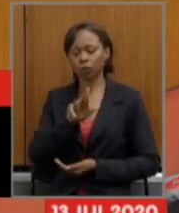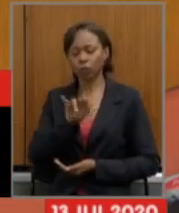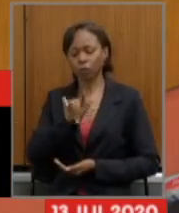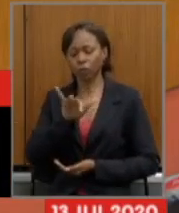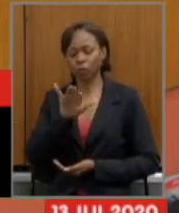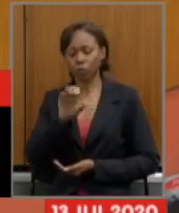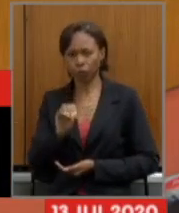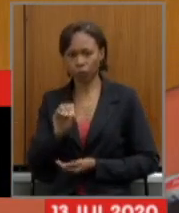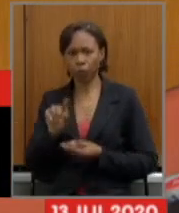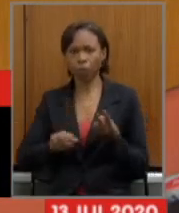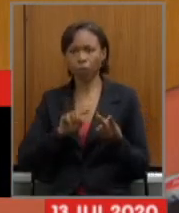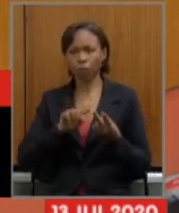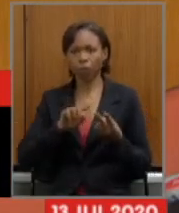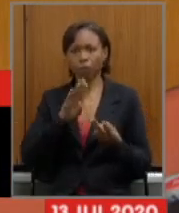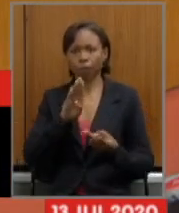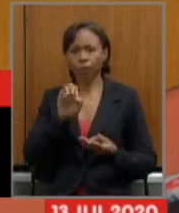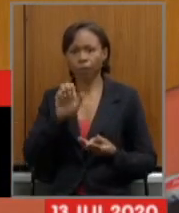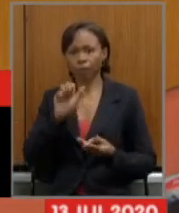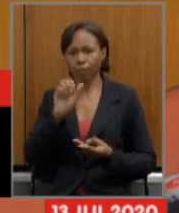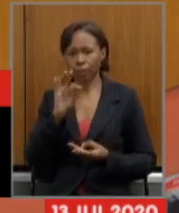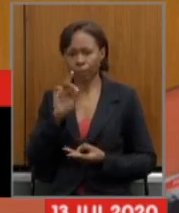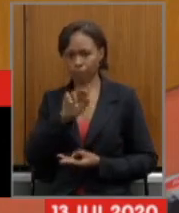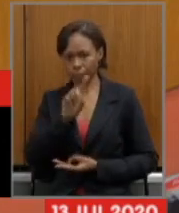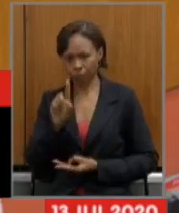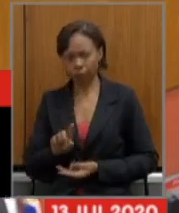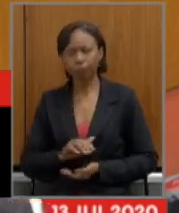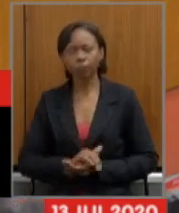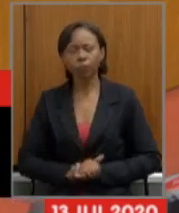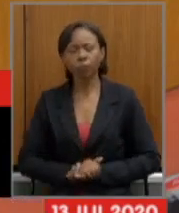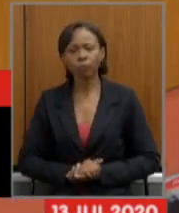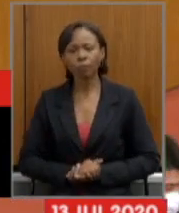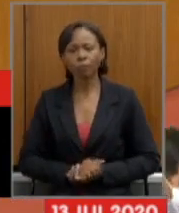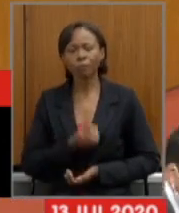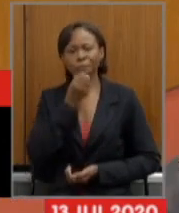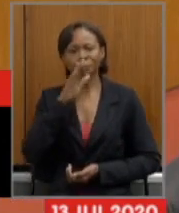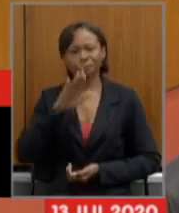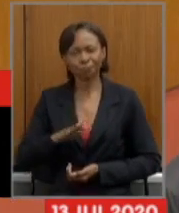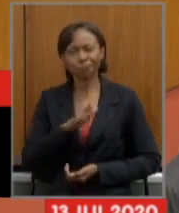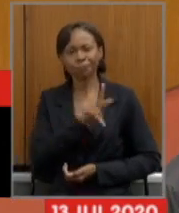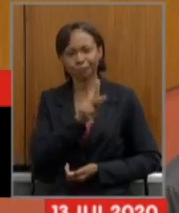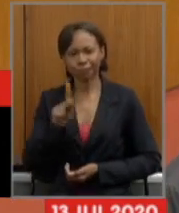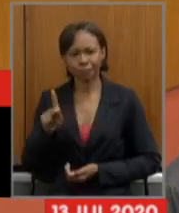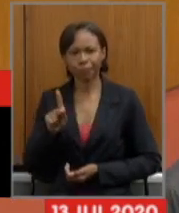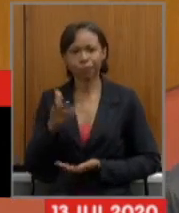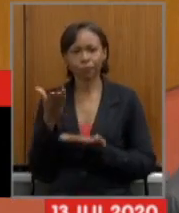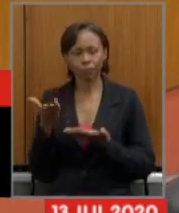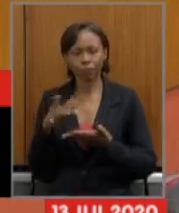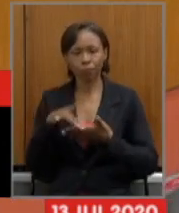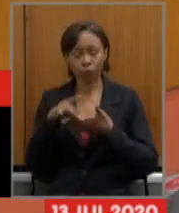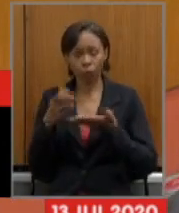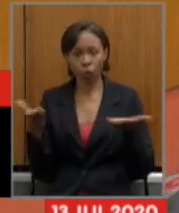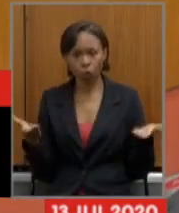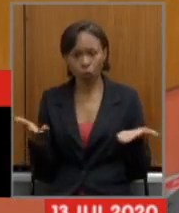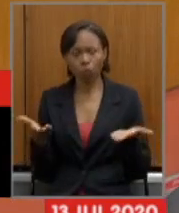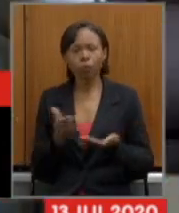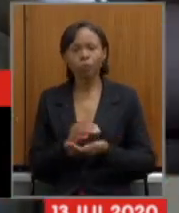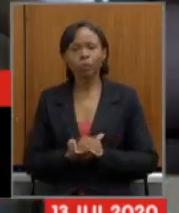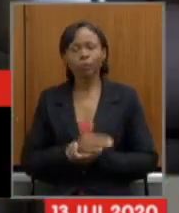Beatriz Serqueira boa tarde presidente prazer estar sempre presidido por sua excelência